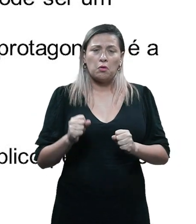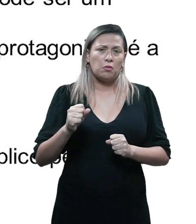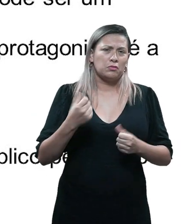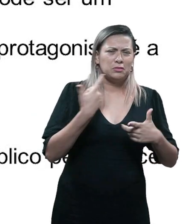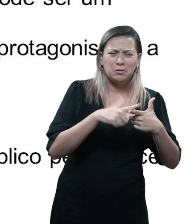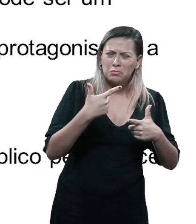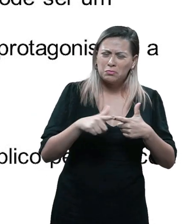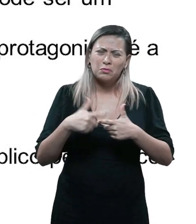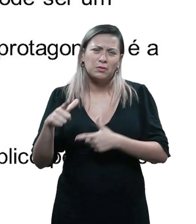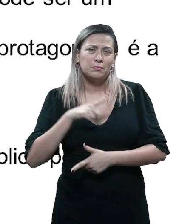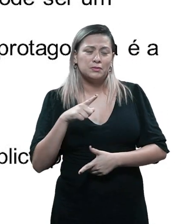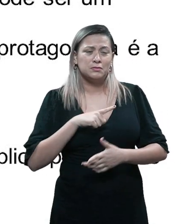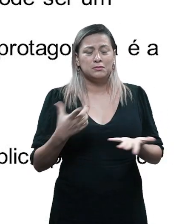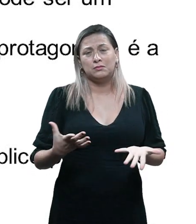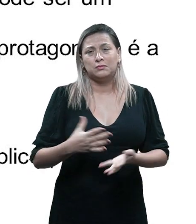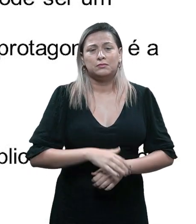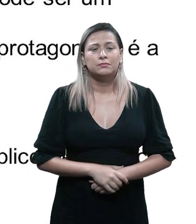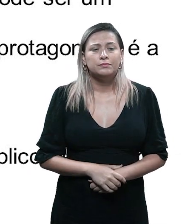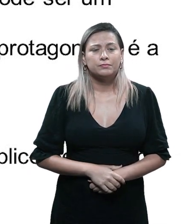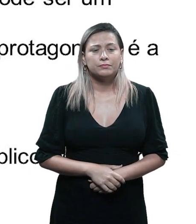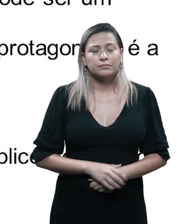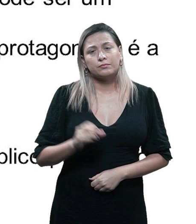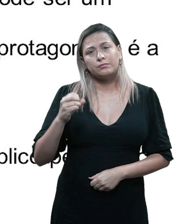muitos problemas, certo? Alguém